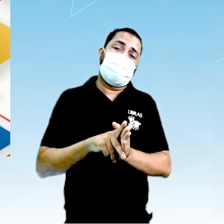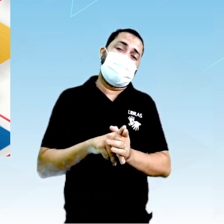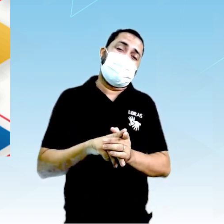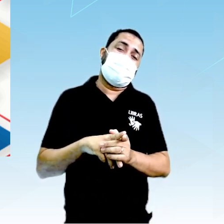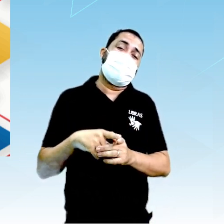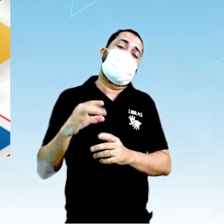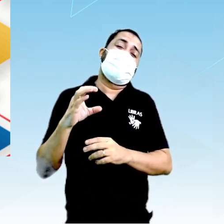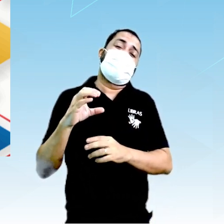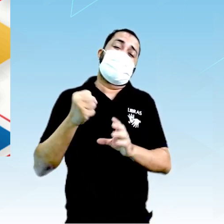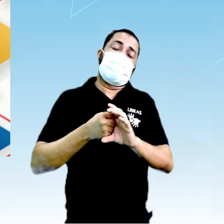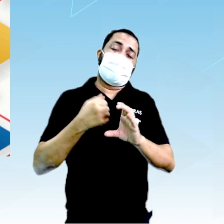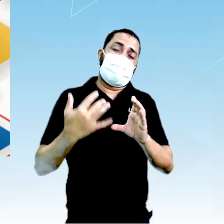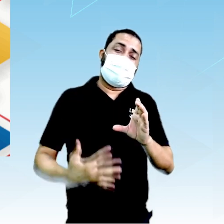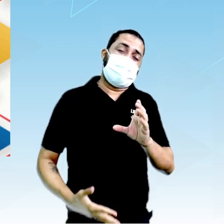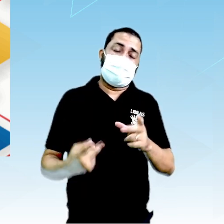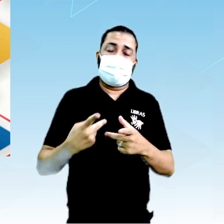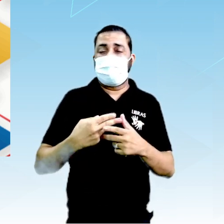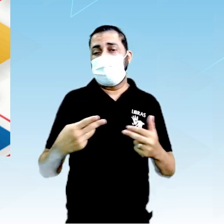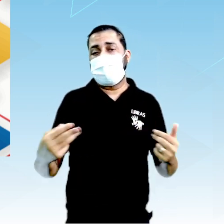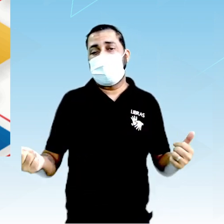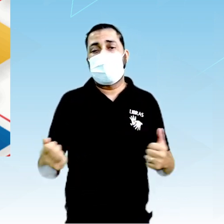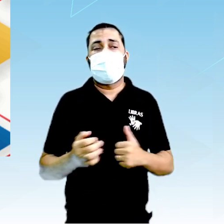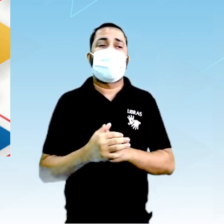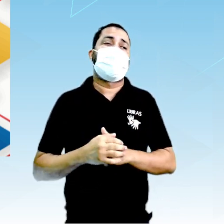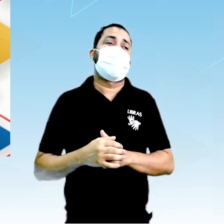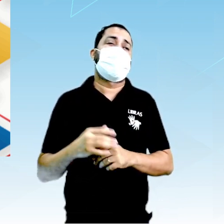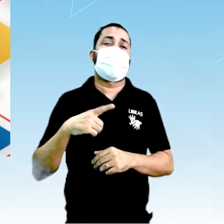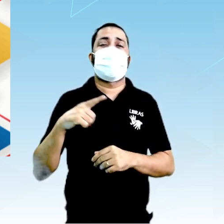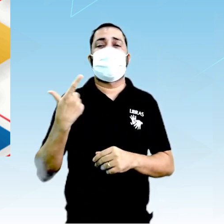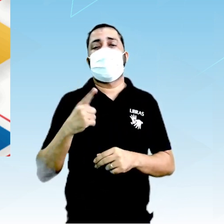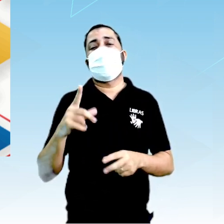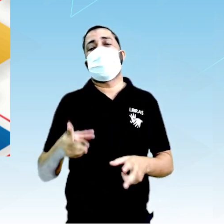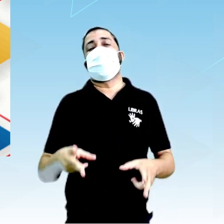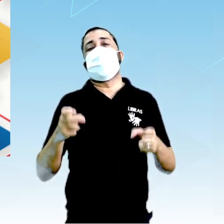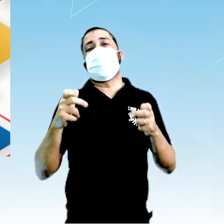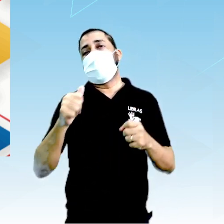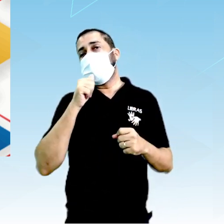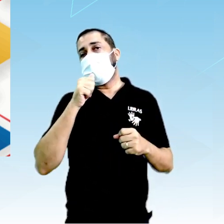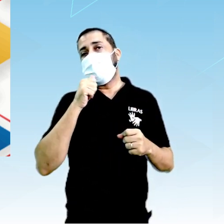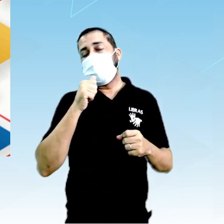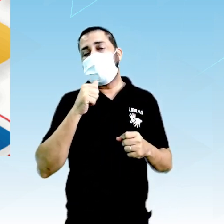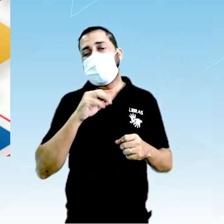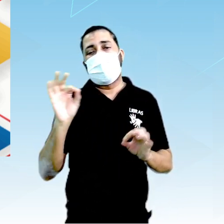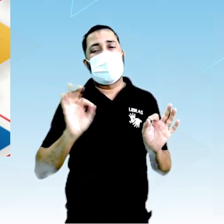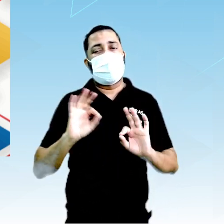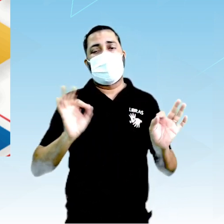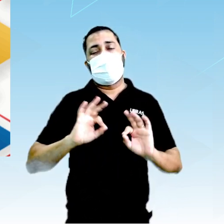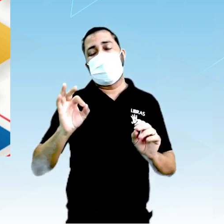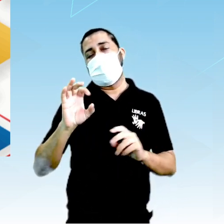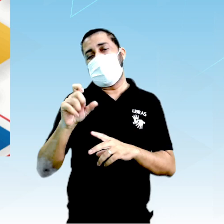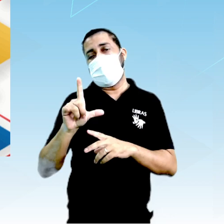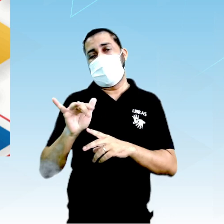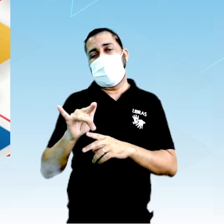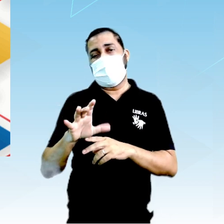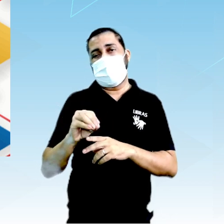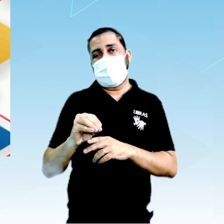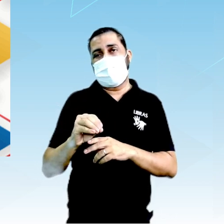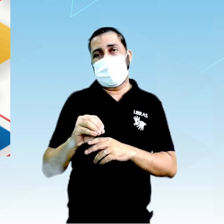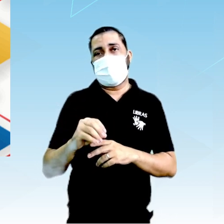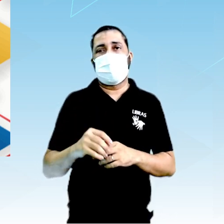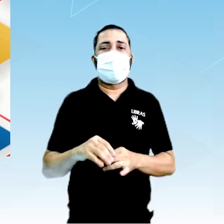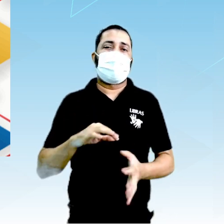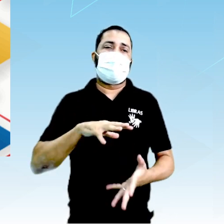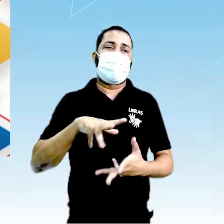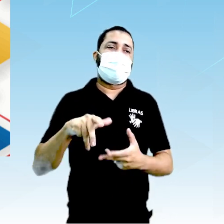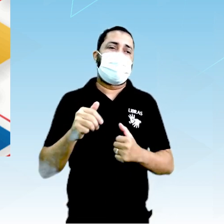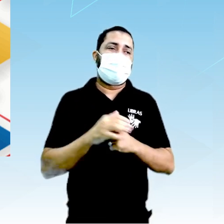característica, a uma série de emissões que não tinha sido observado ainda em nenhum elemento químico presente na Terra. Pegou a